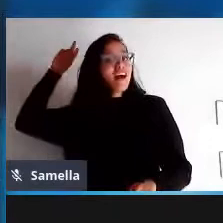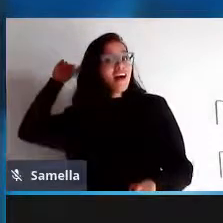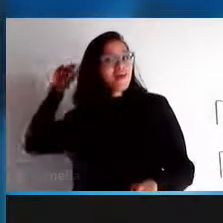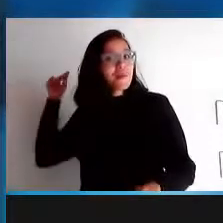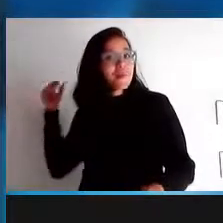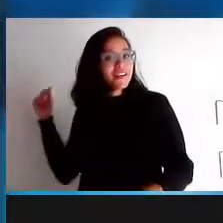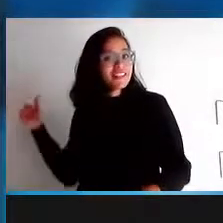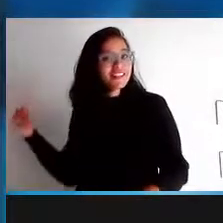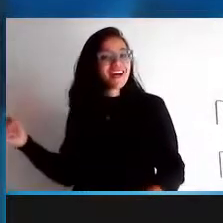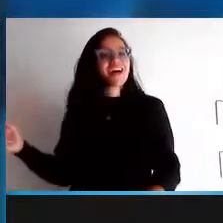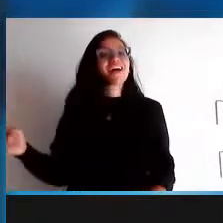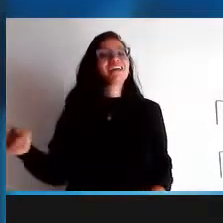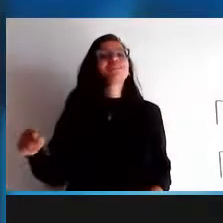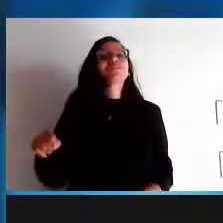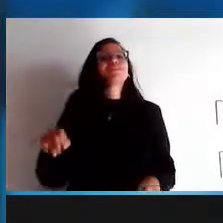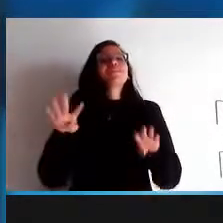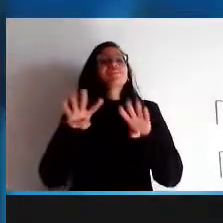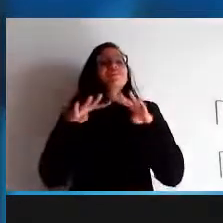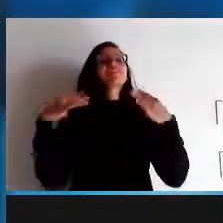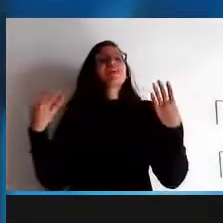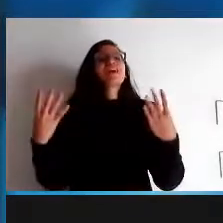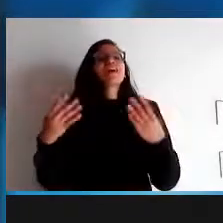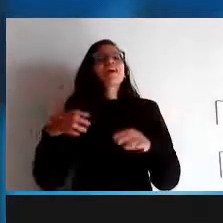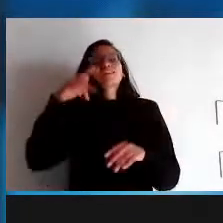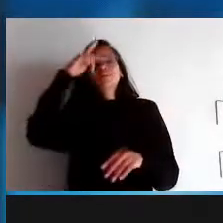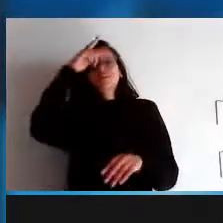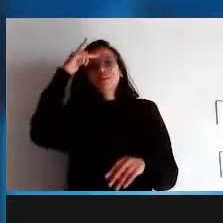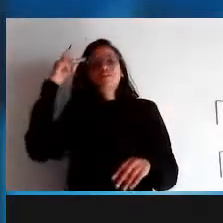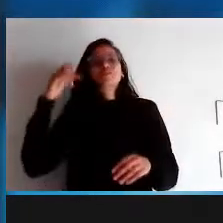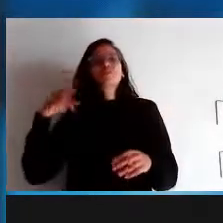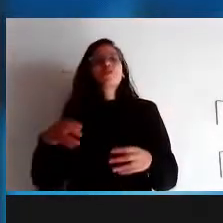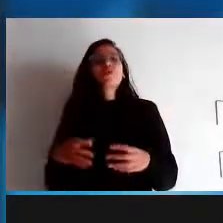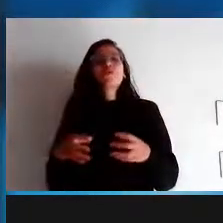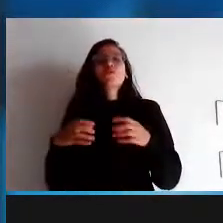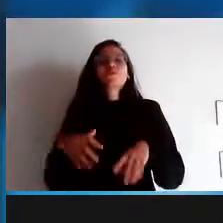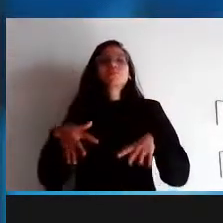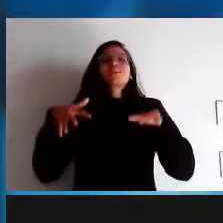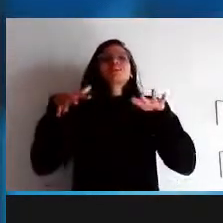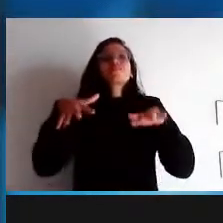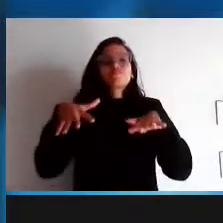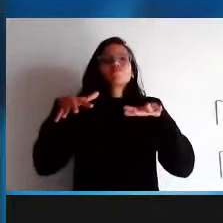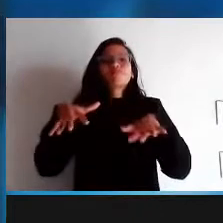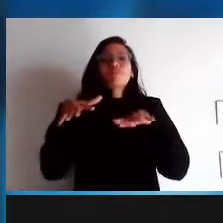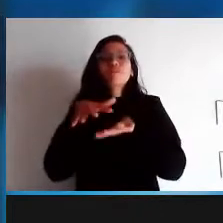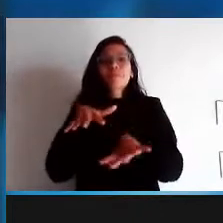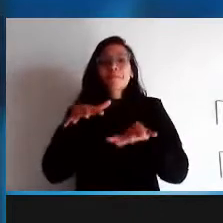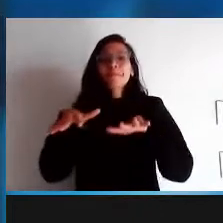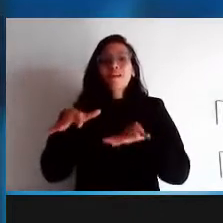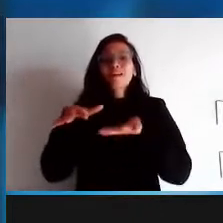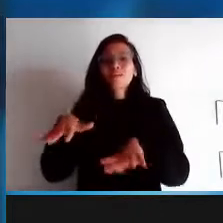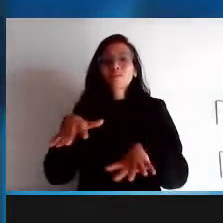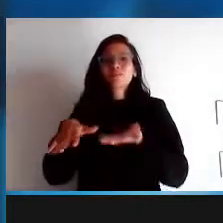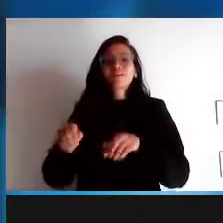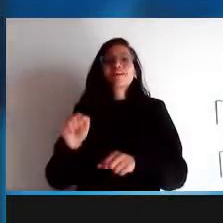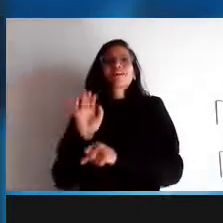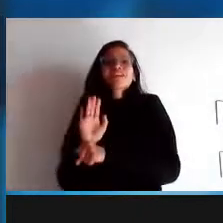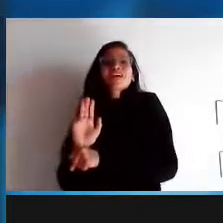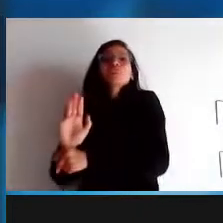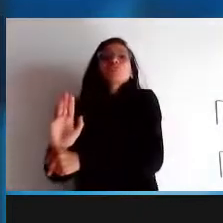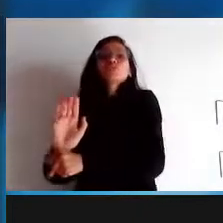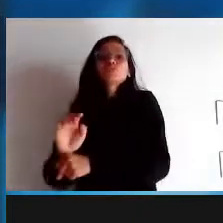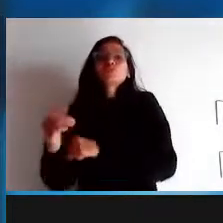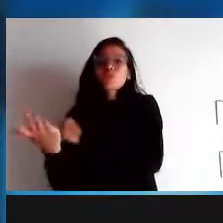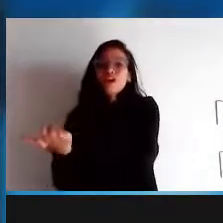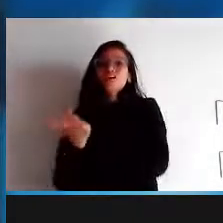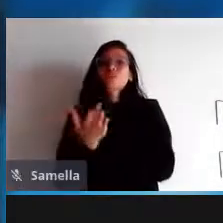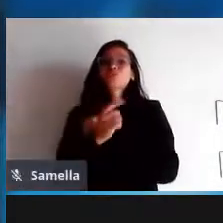haver primeiro a valorização desse modo de viver desses princípios por alguém para chegar ao ponto